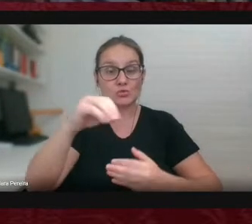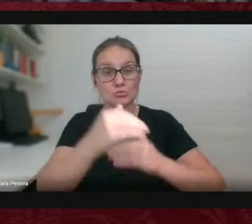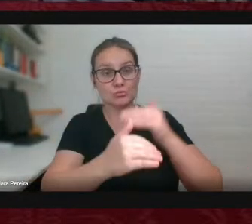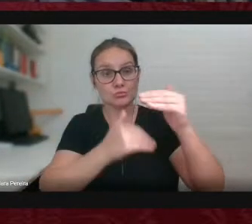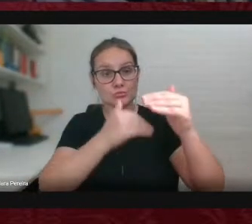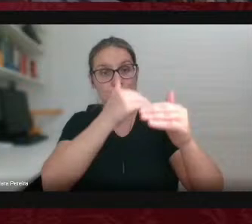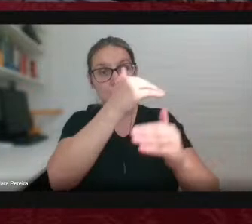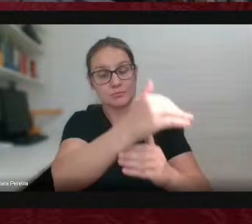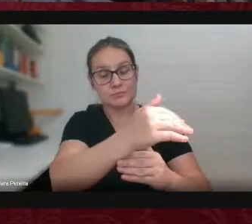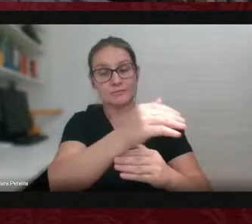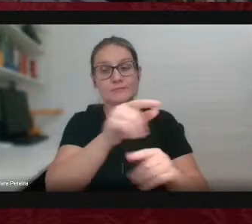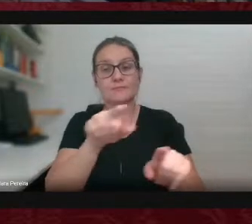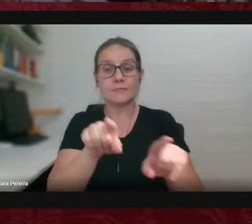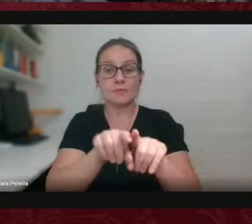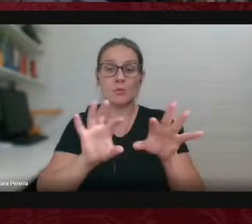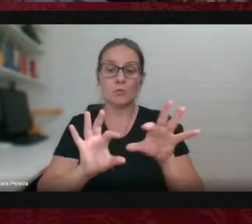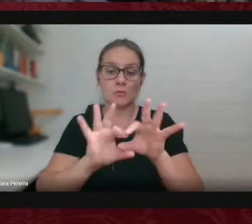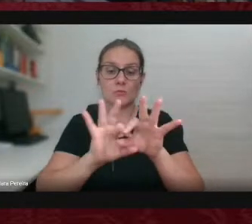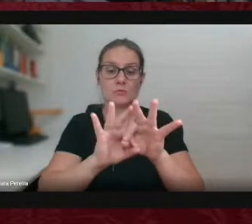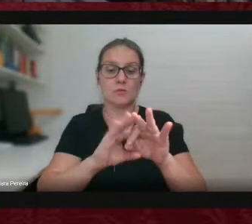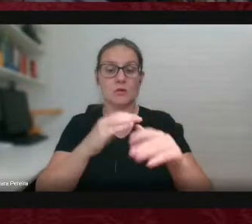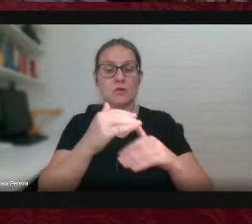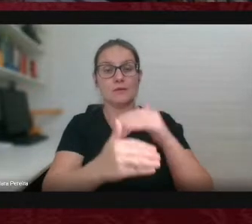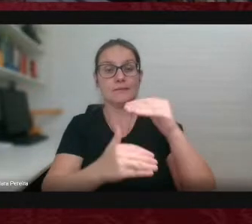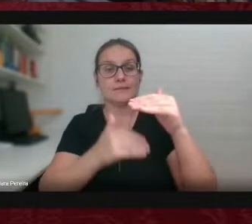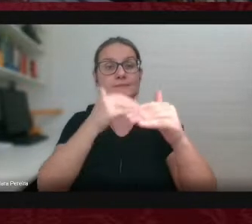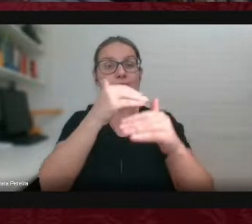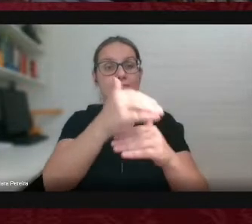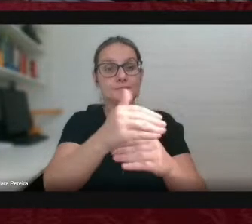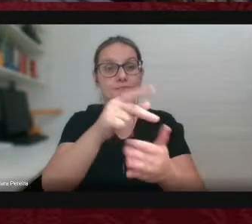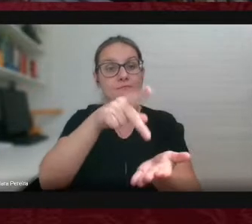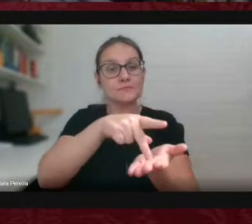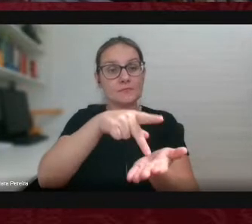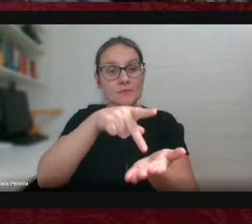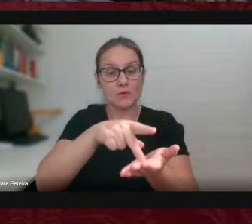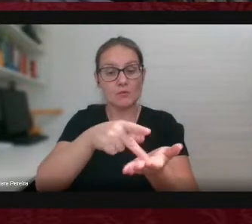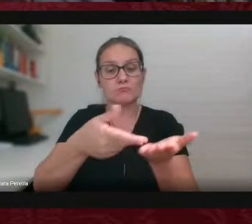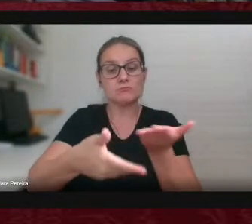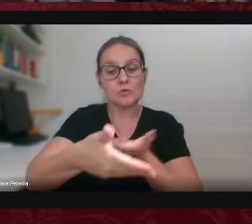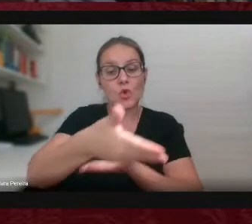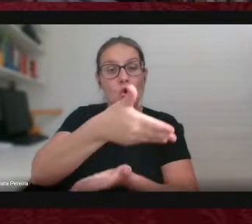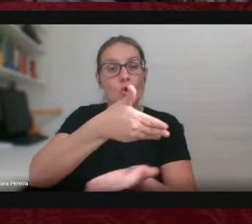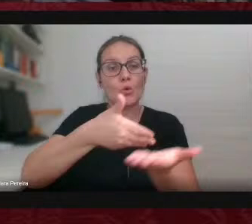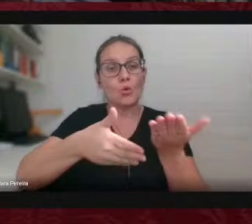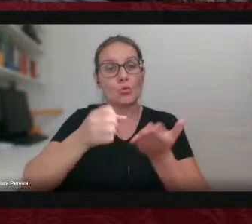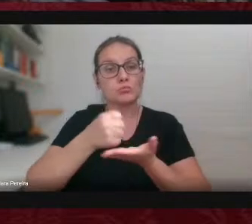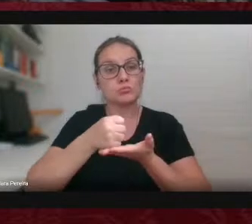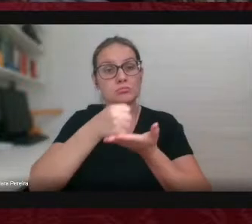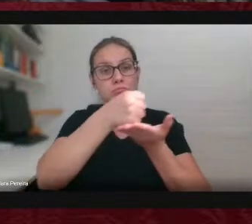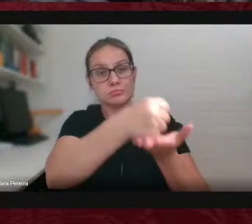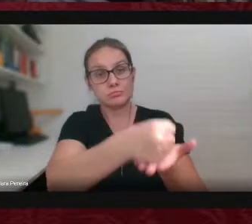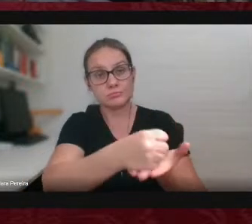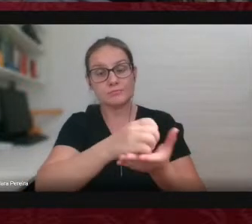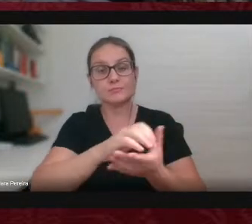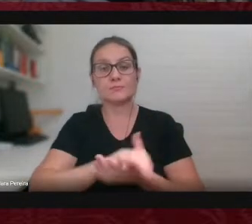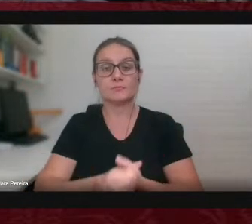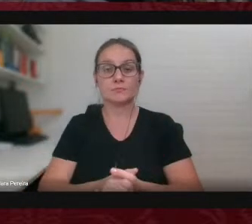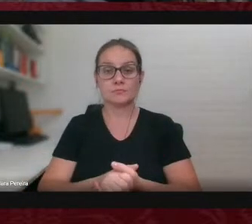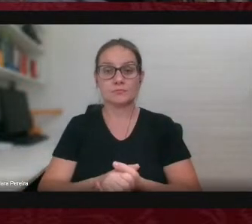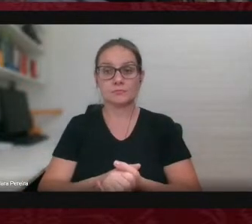com participação e com um desenvolvimento realmente participativo, de fato, autóctone, de dentro para fora,